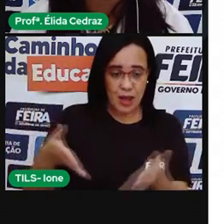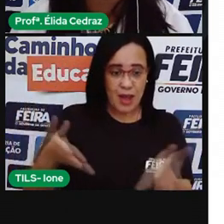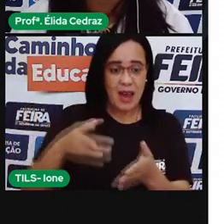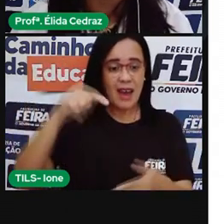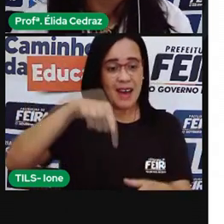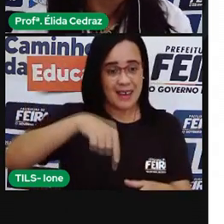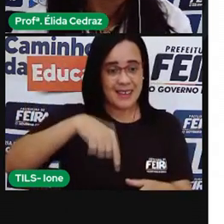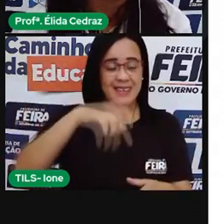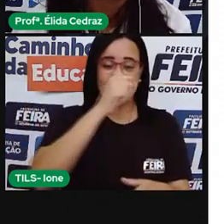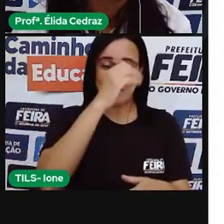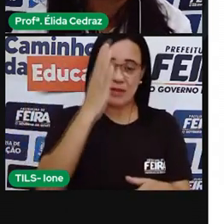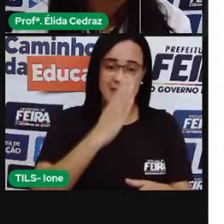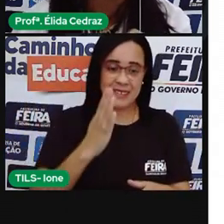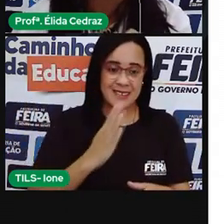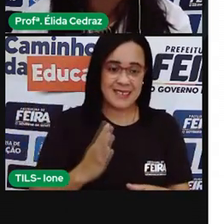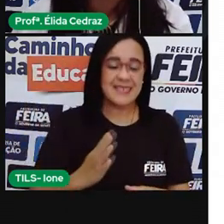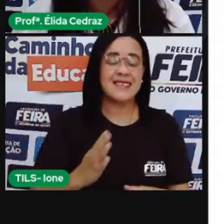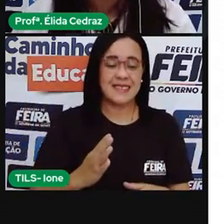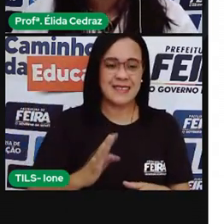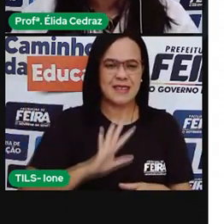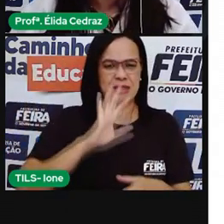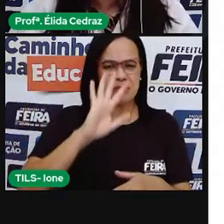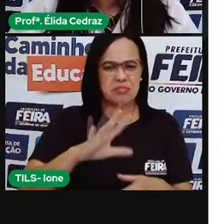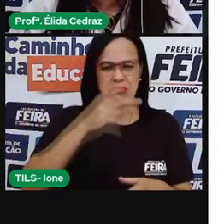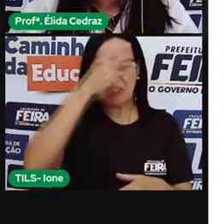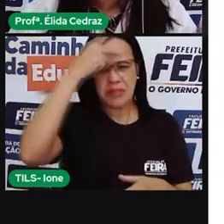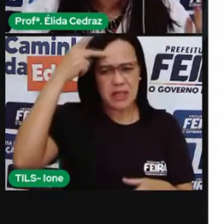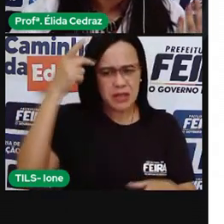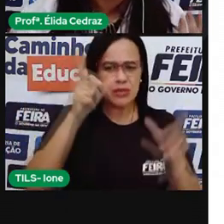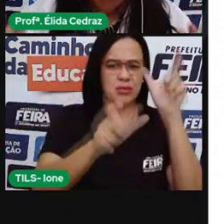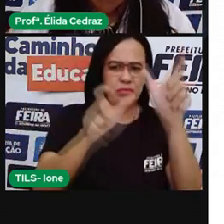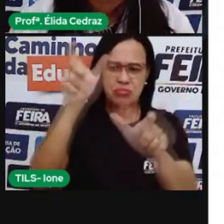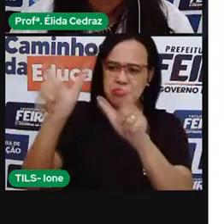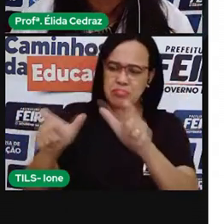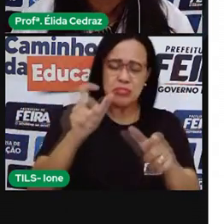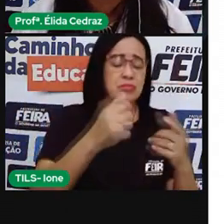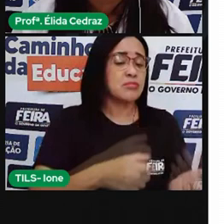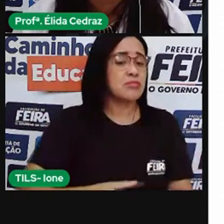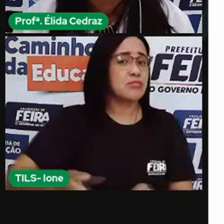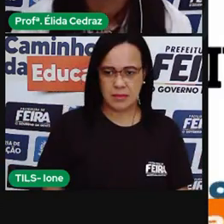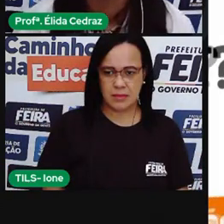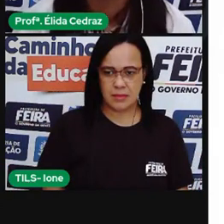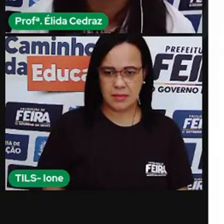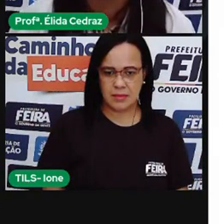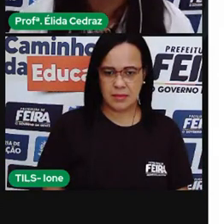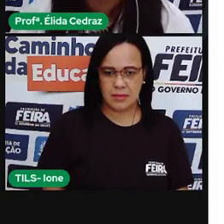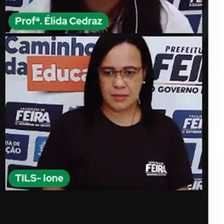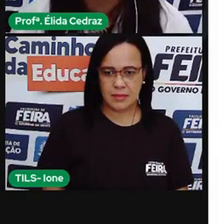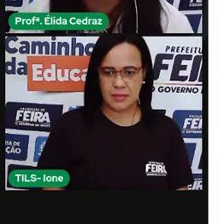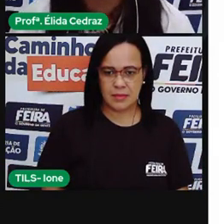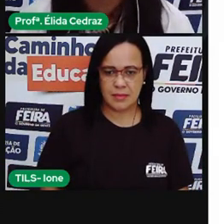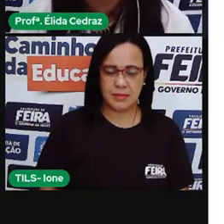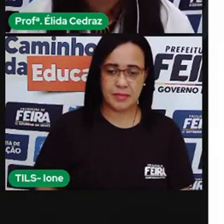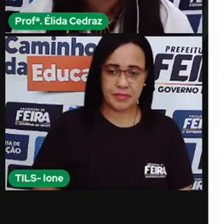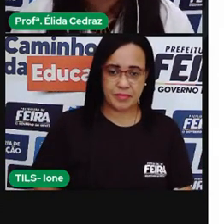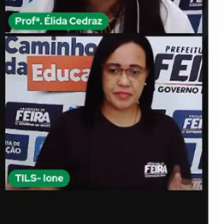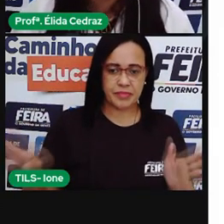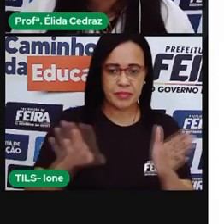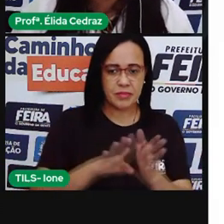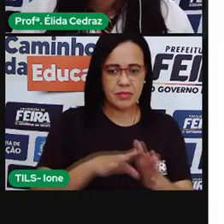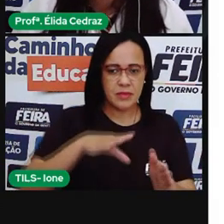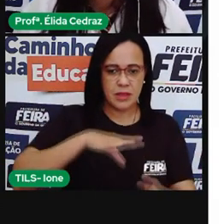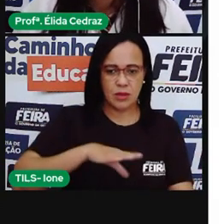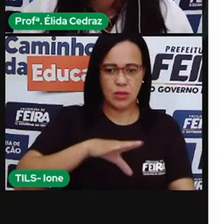devemos isso a muitas pessoas que vieram antes de nós. Antes da chegada dos